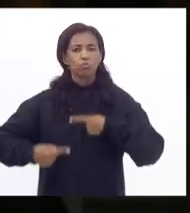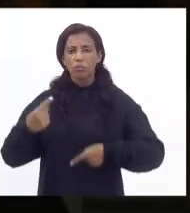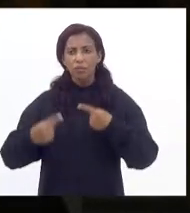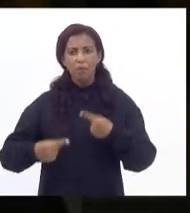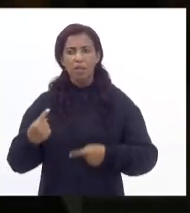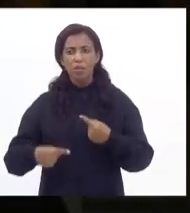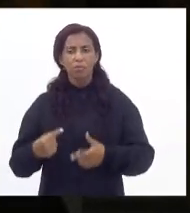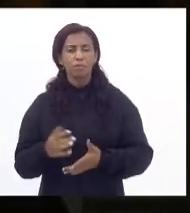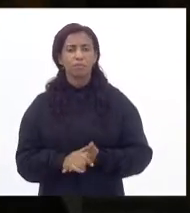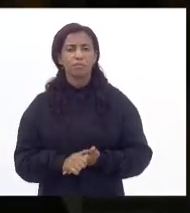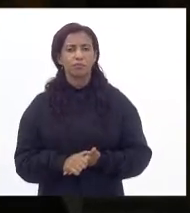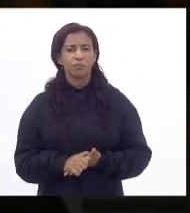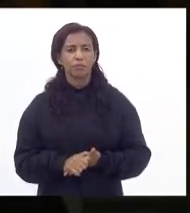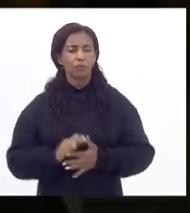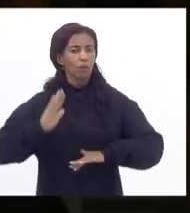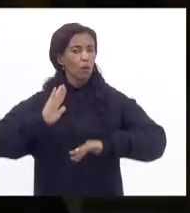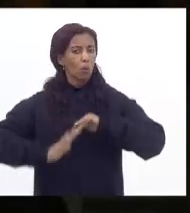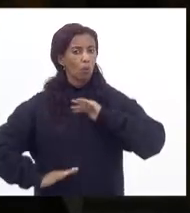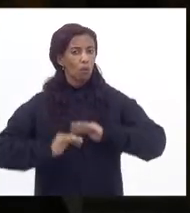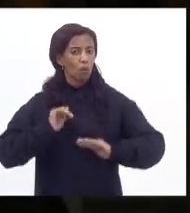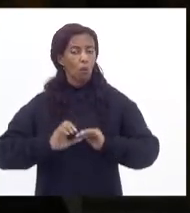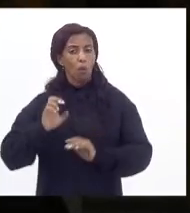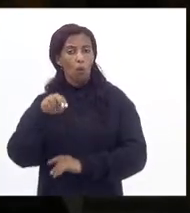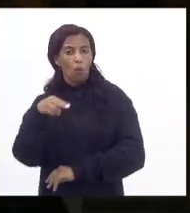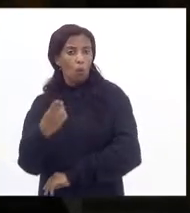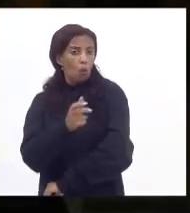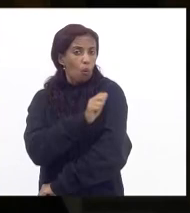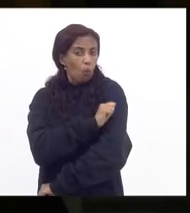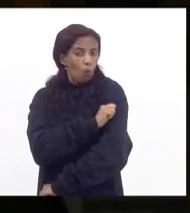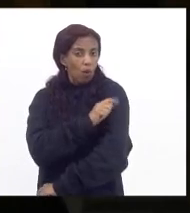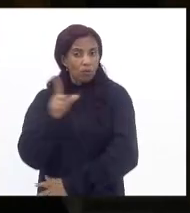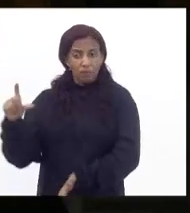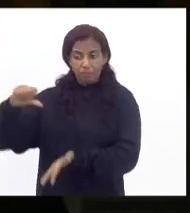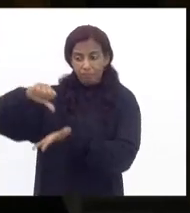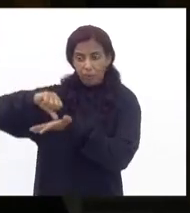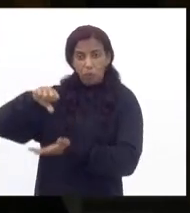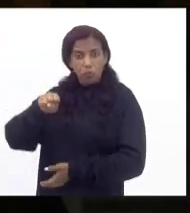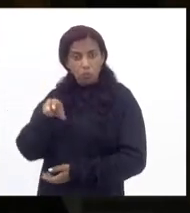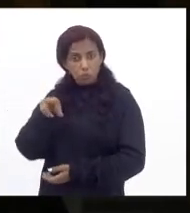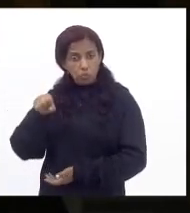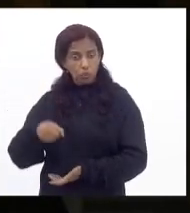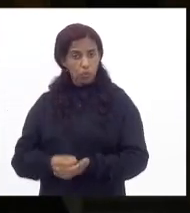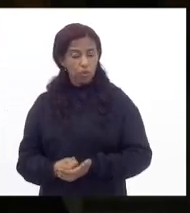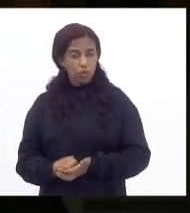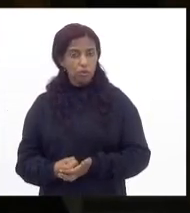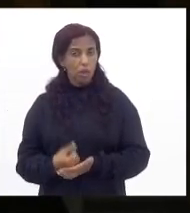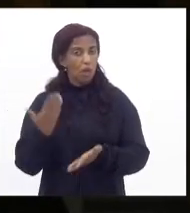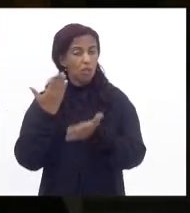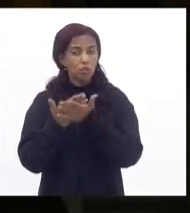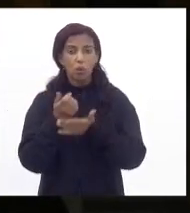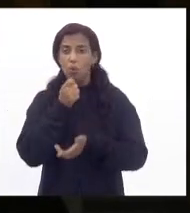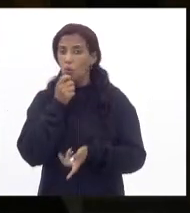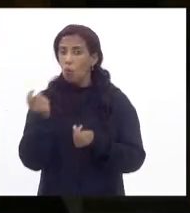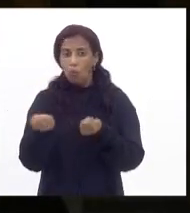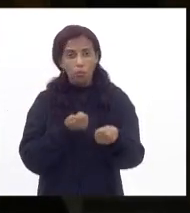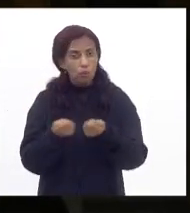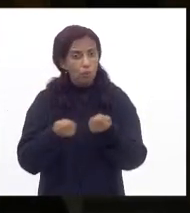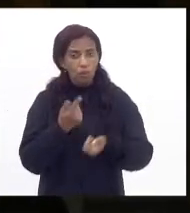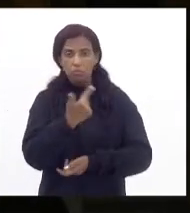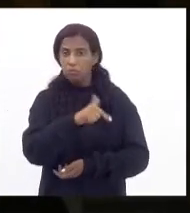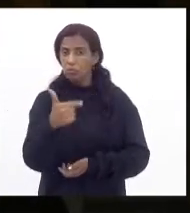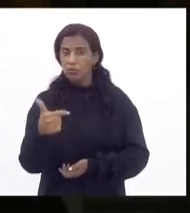testagem o profissional ou estudante tem que ir para a unidade básica de saúde a rede estadual não tem controle sobre isso